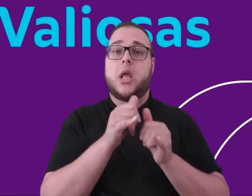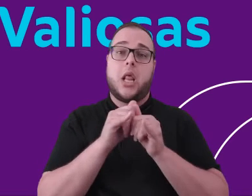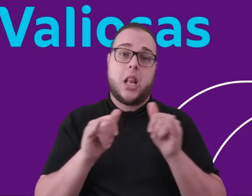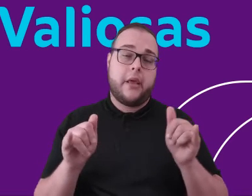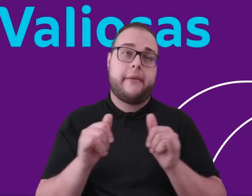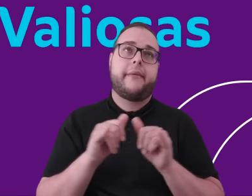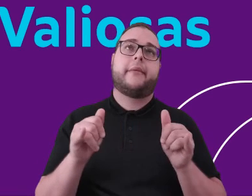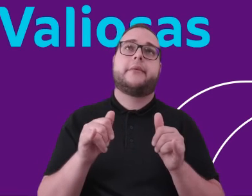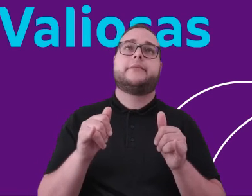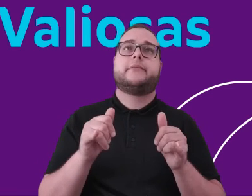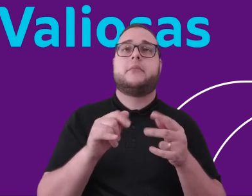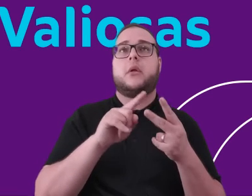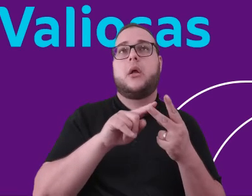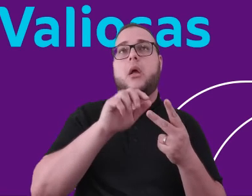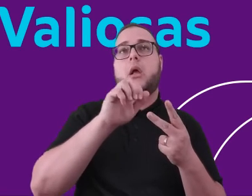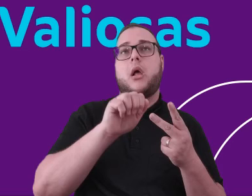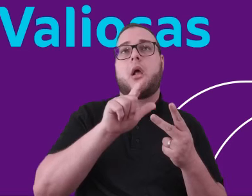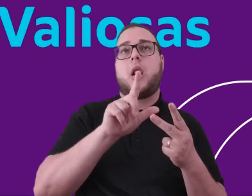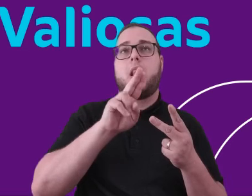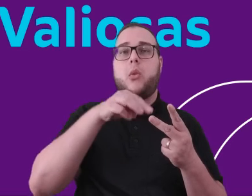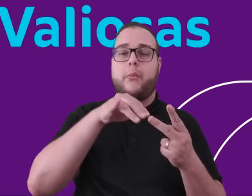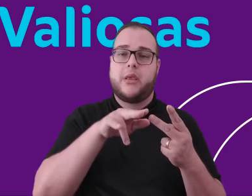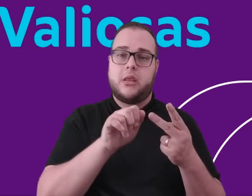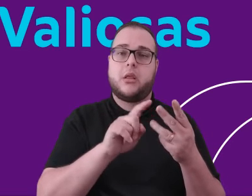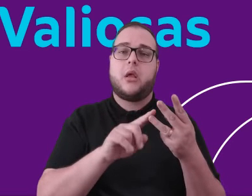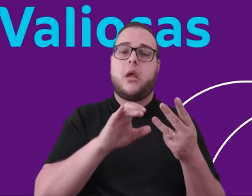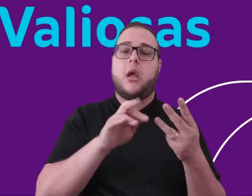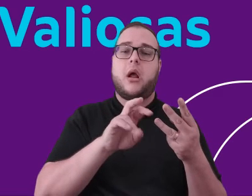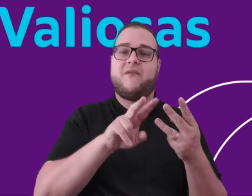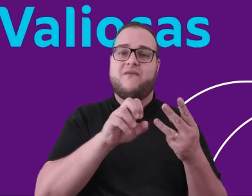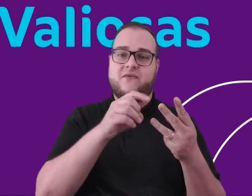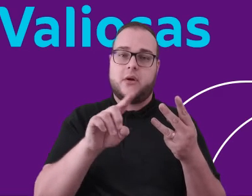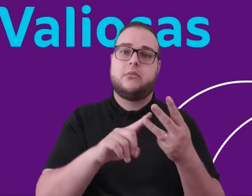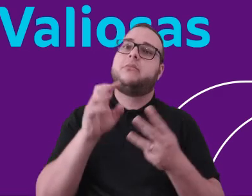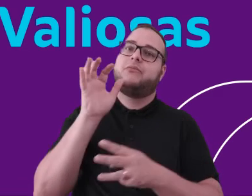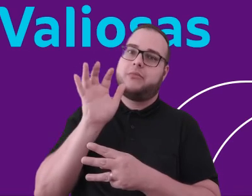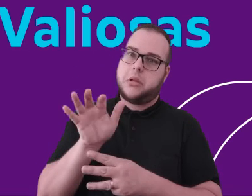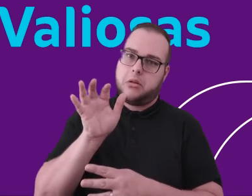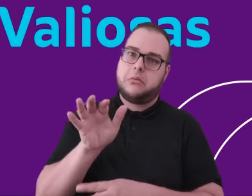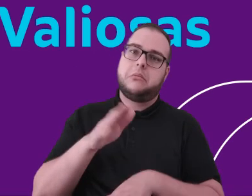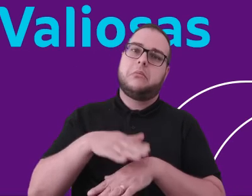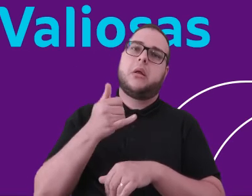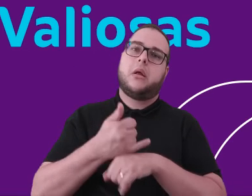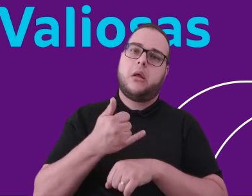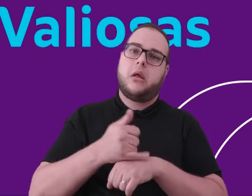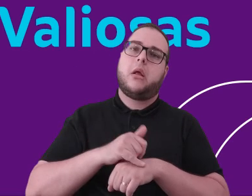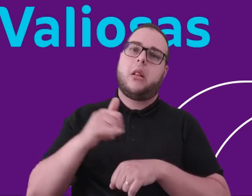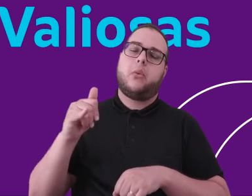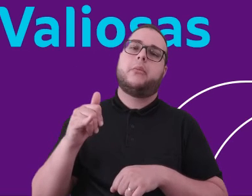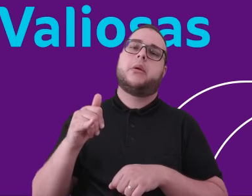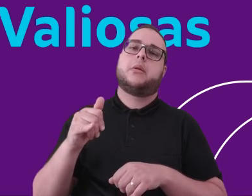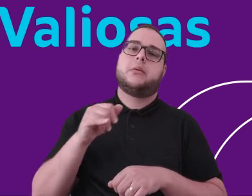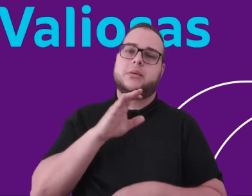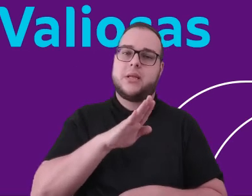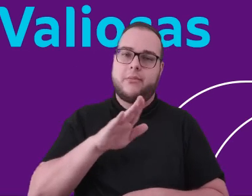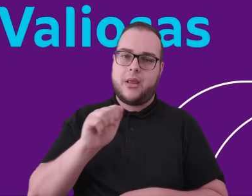energia elétrica, alumina e carvão, que impactam muito a indústria do alumínio do mundo, que impactam menos a CBA, porque a CBA produz